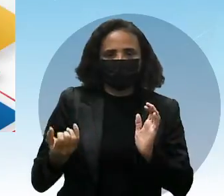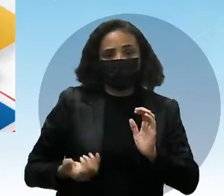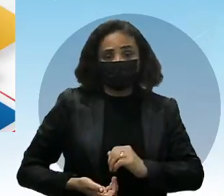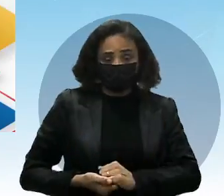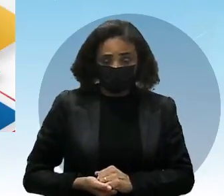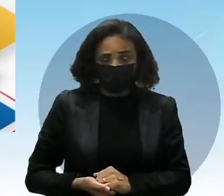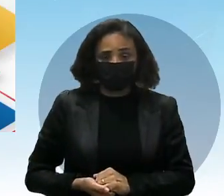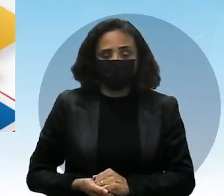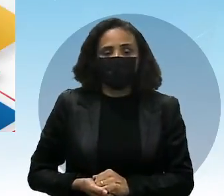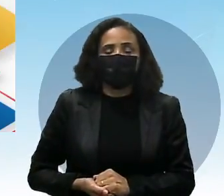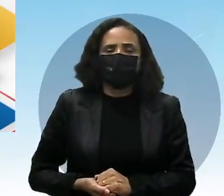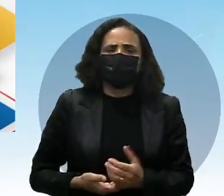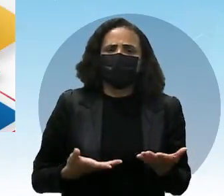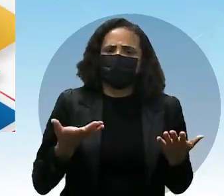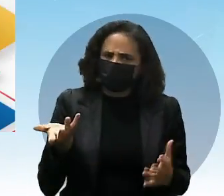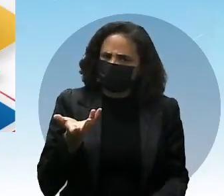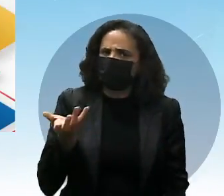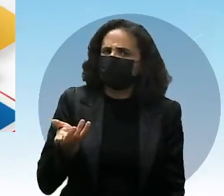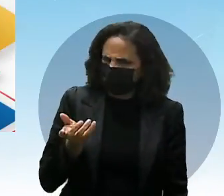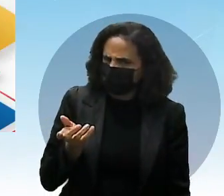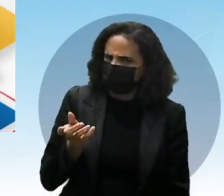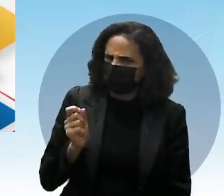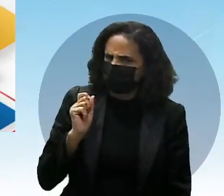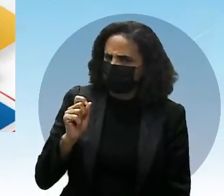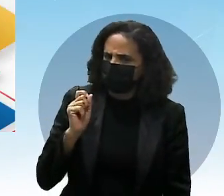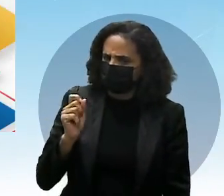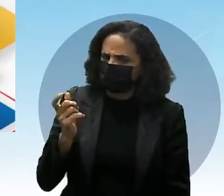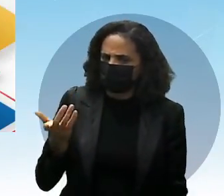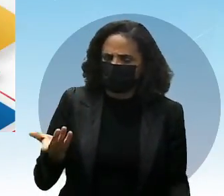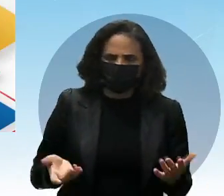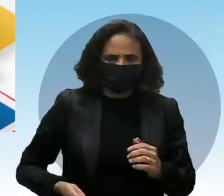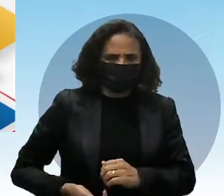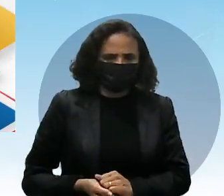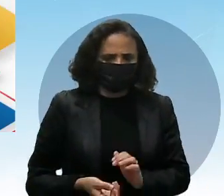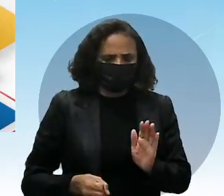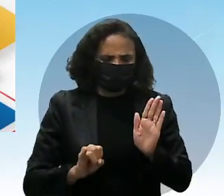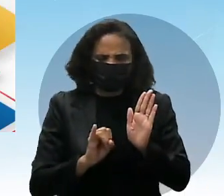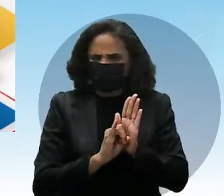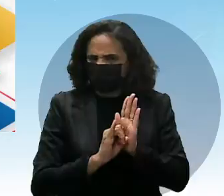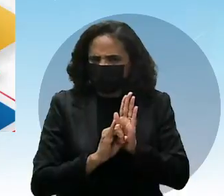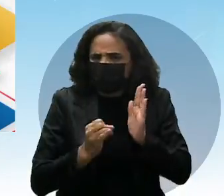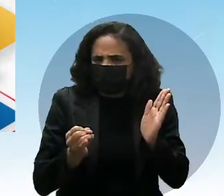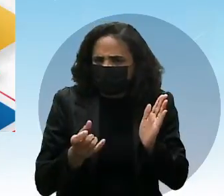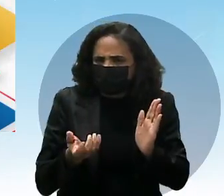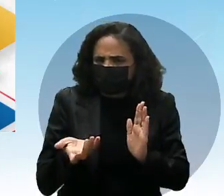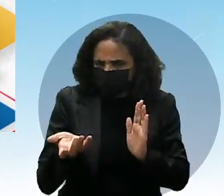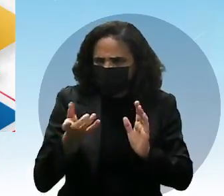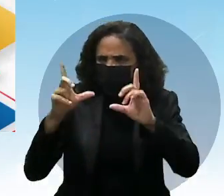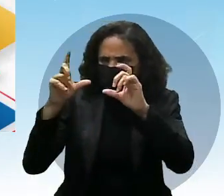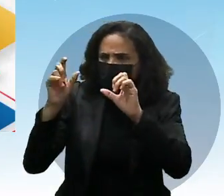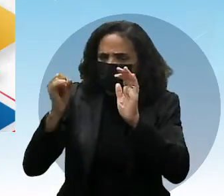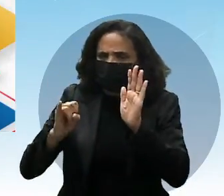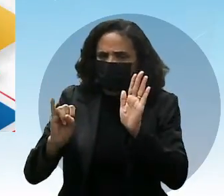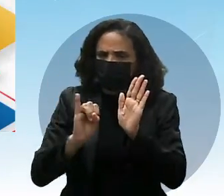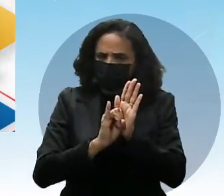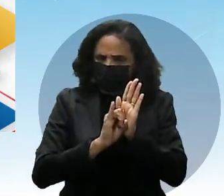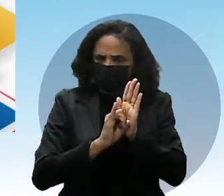Será que ele queria alimentar o seu ID, a identidade, documento? Ele vai querer o quê?